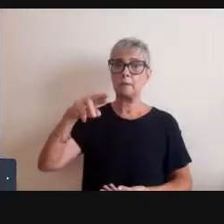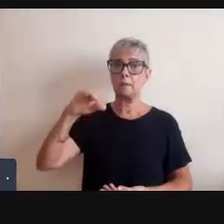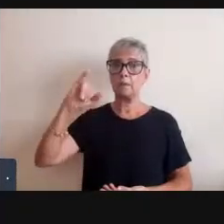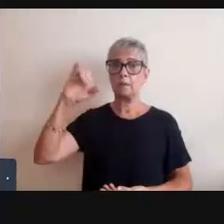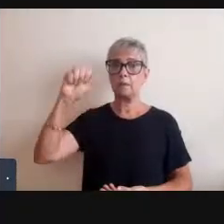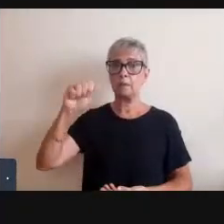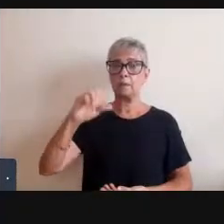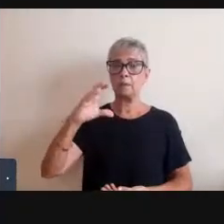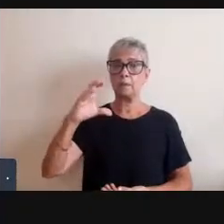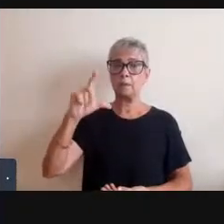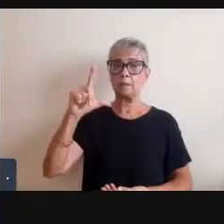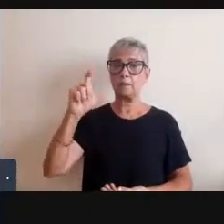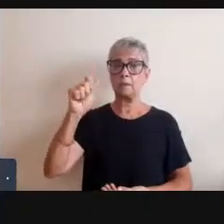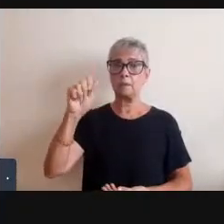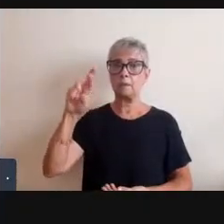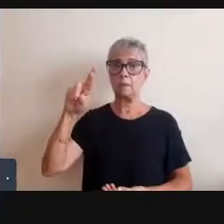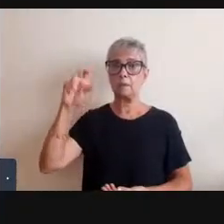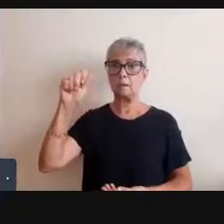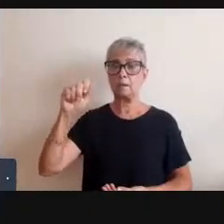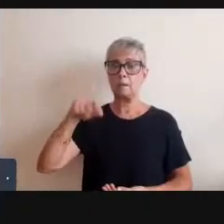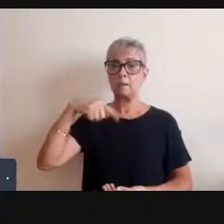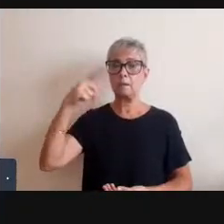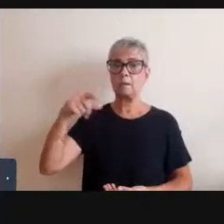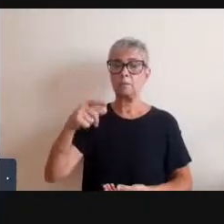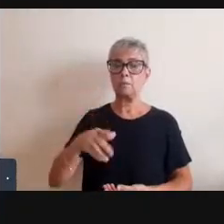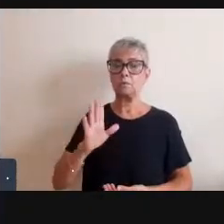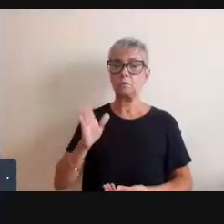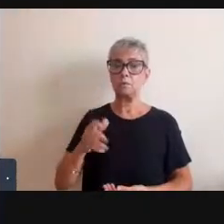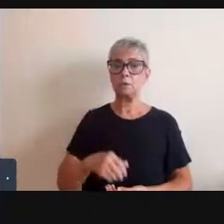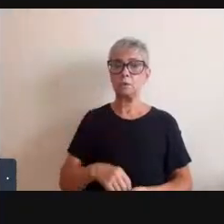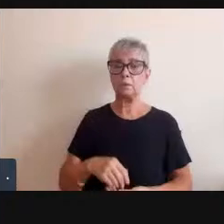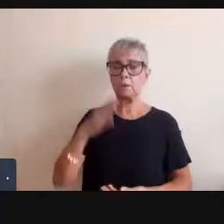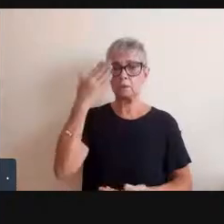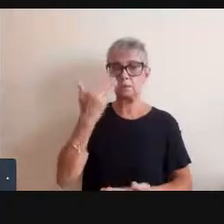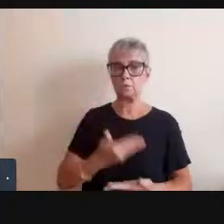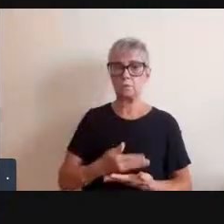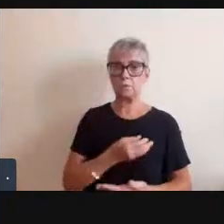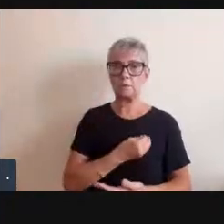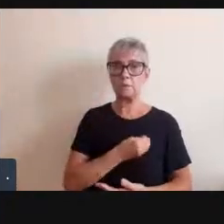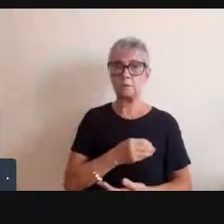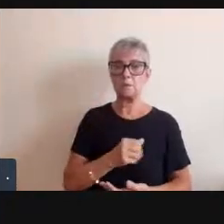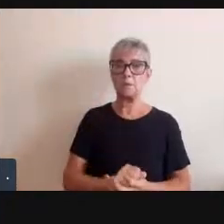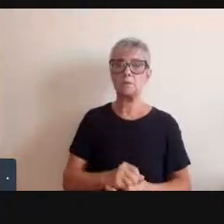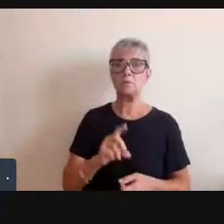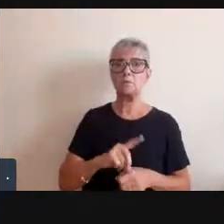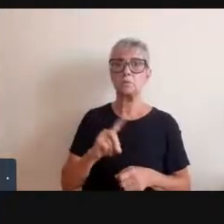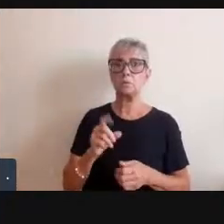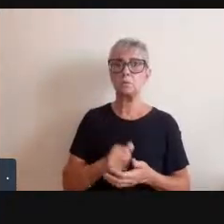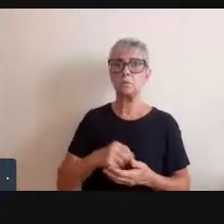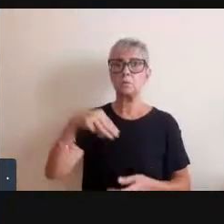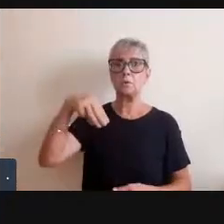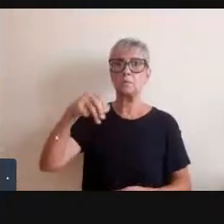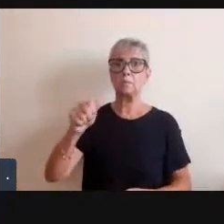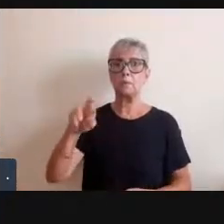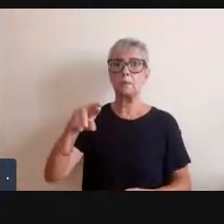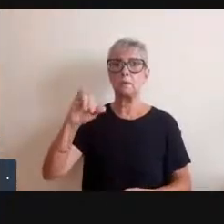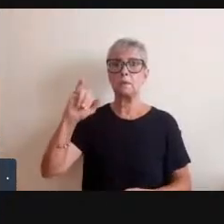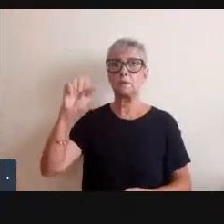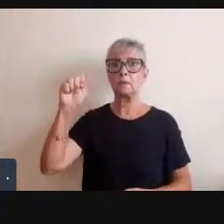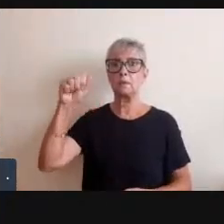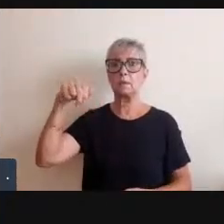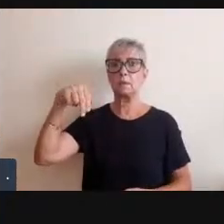teremos, caso ele já esteja presente, o doutor Mariano Clautal, que é da Universidade da Amazônia.